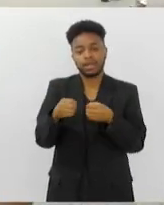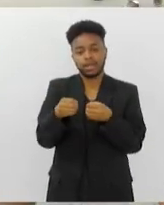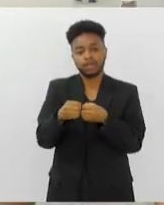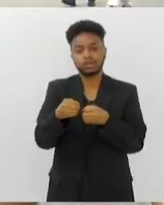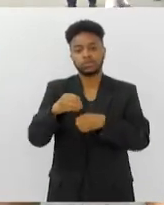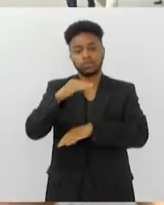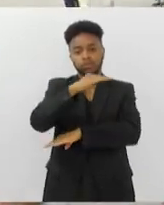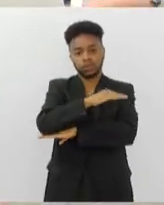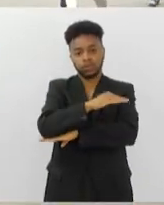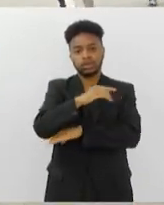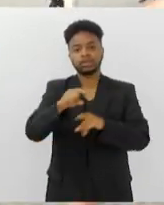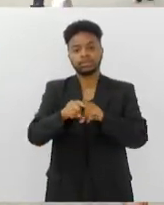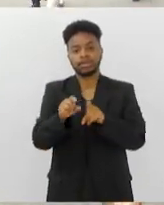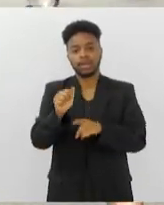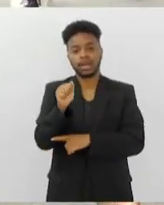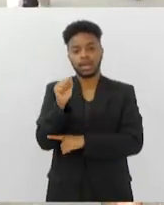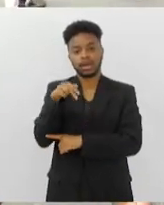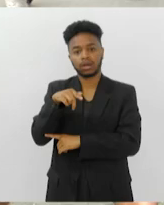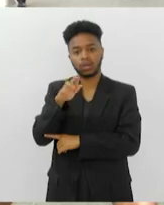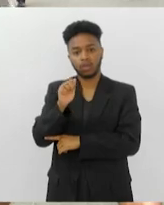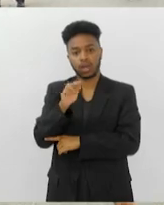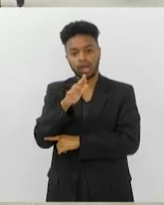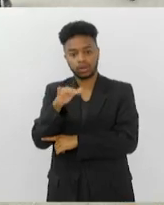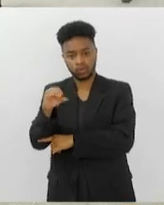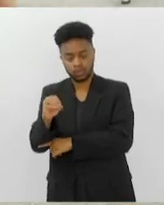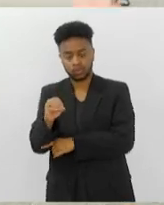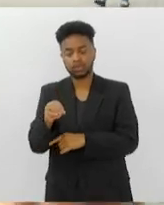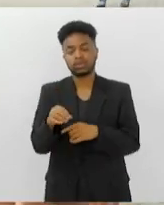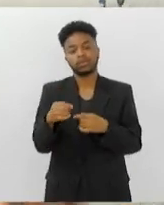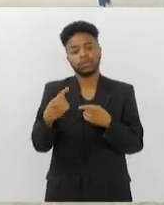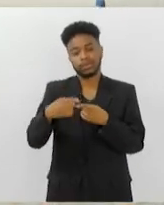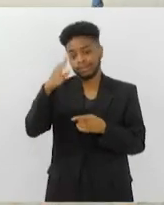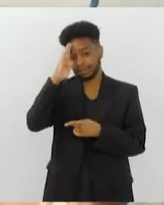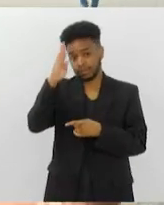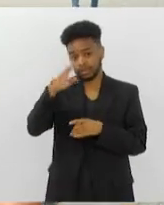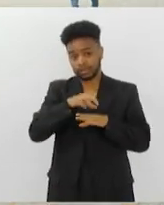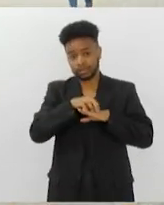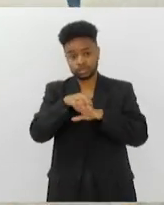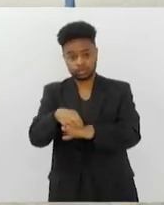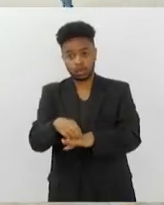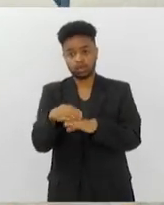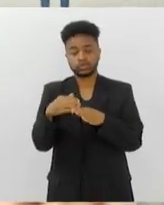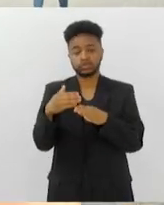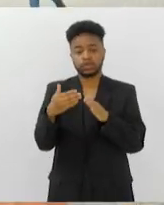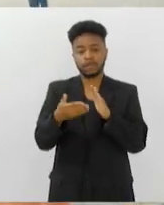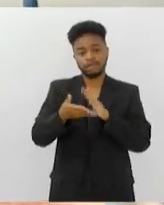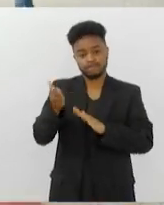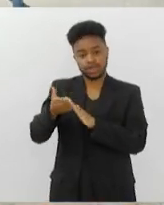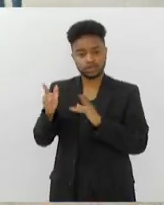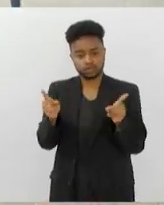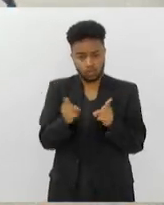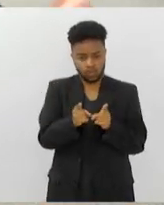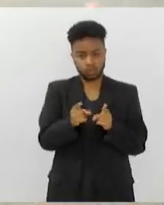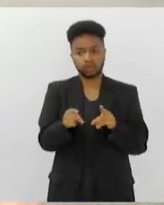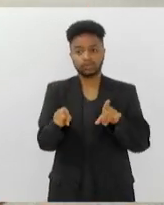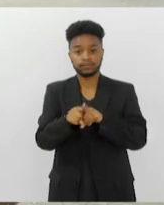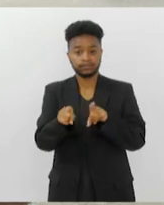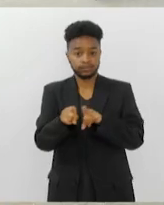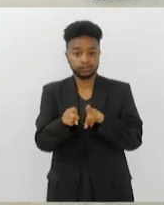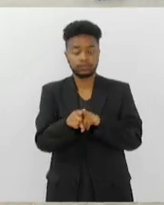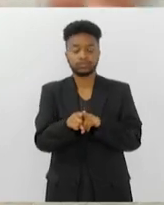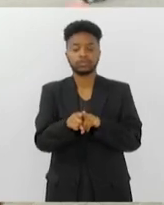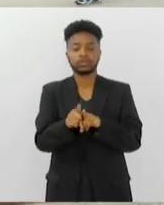Aquário do Rio. Esses são os principais pontos para transporte e viagens curtos. E também